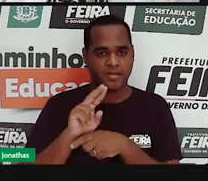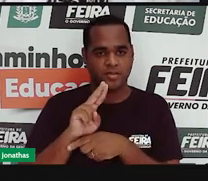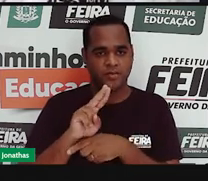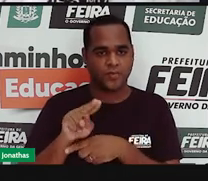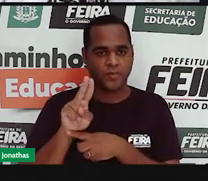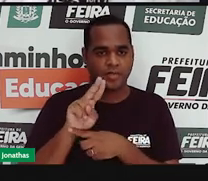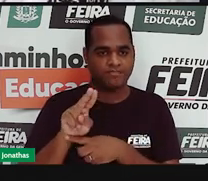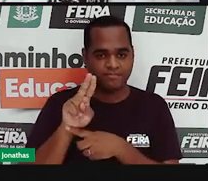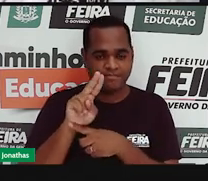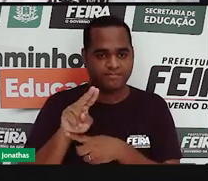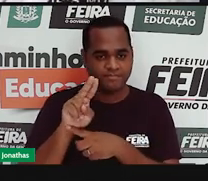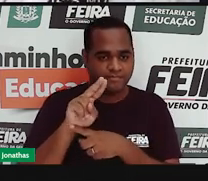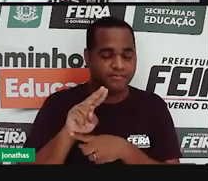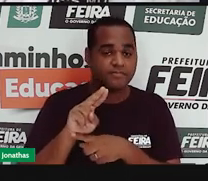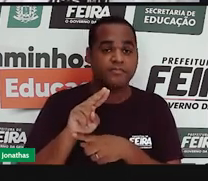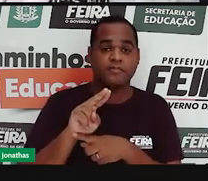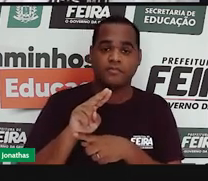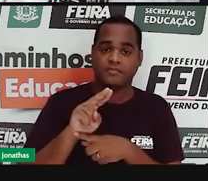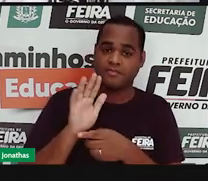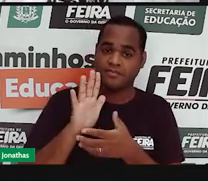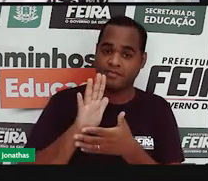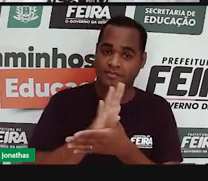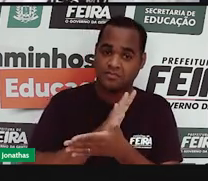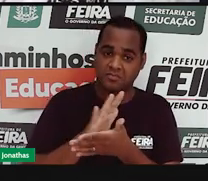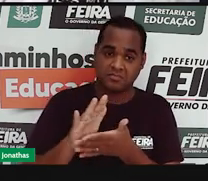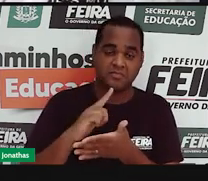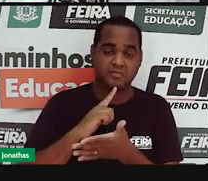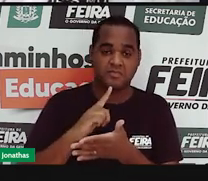Uruguai, de vez em quando até ganhando a gente no futebol,